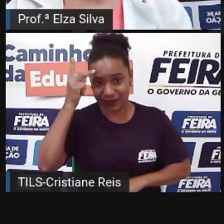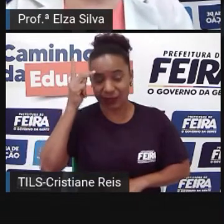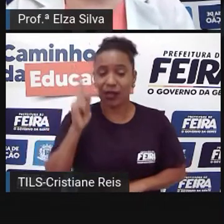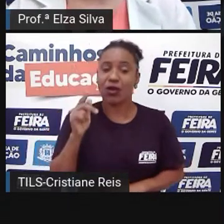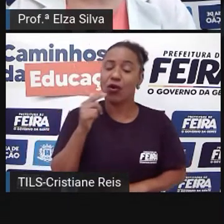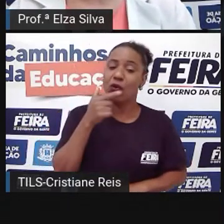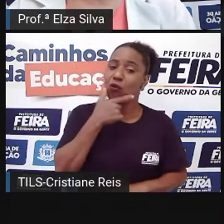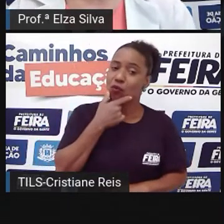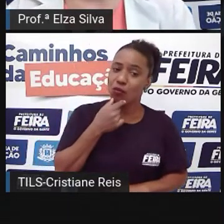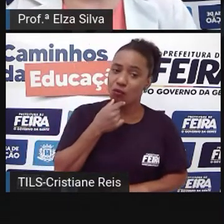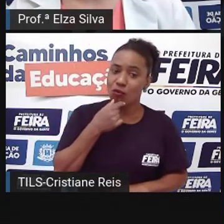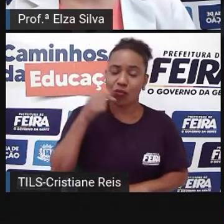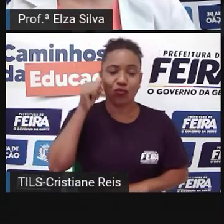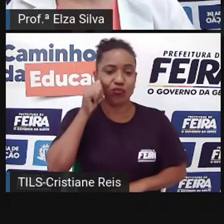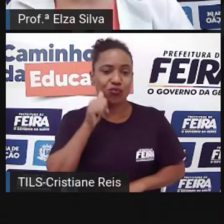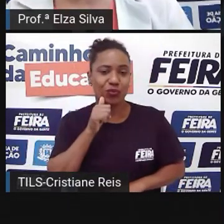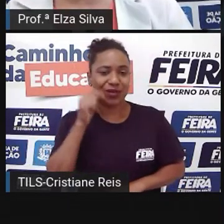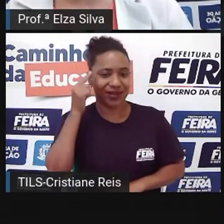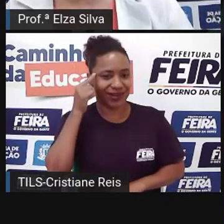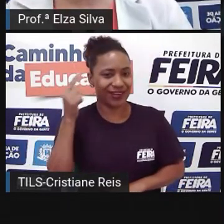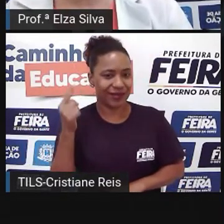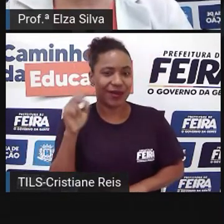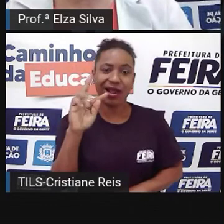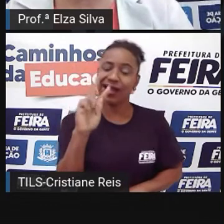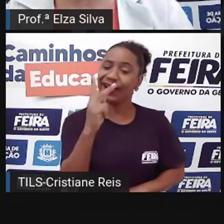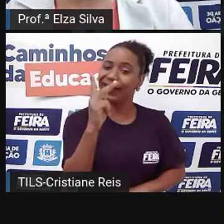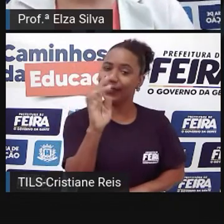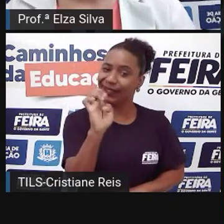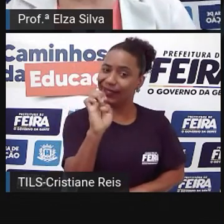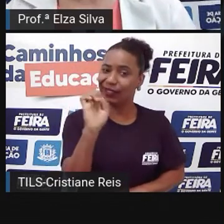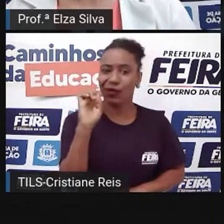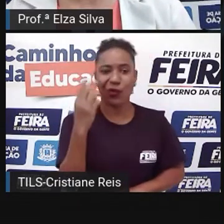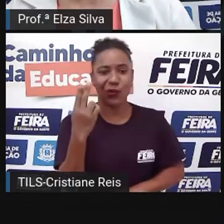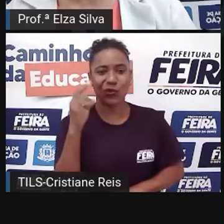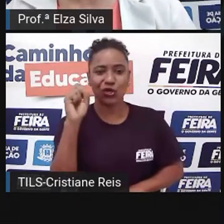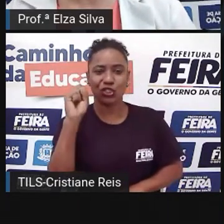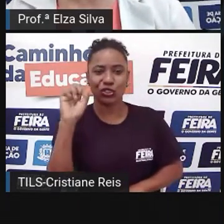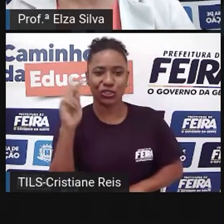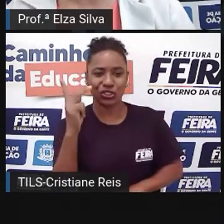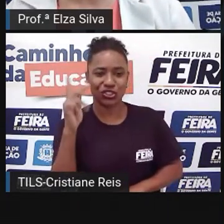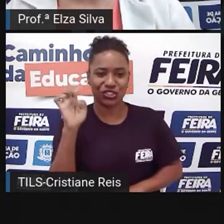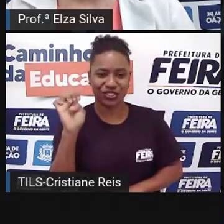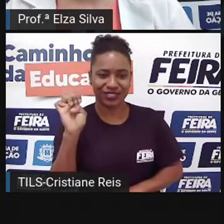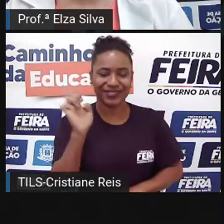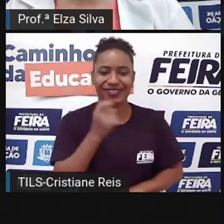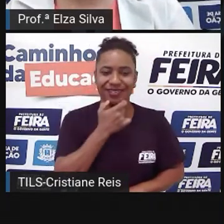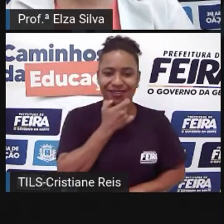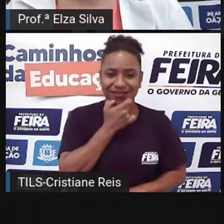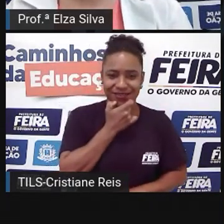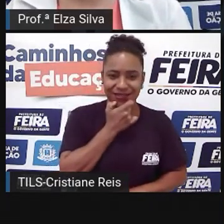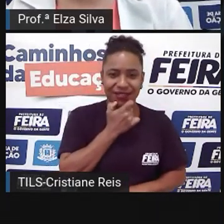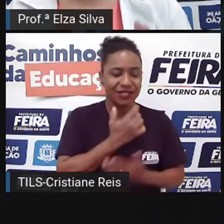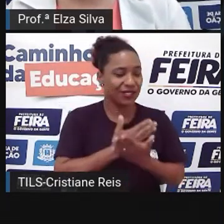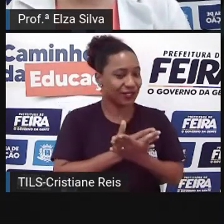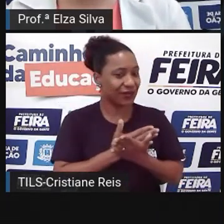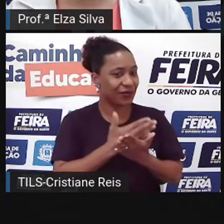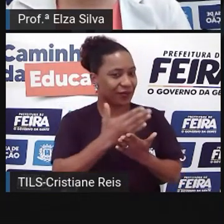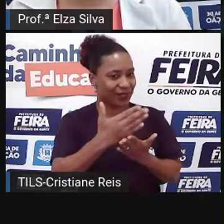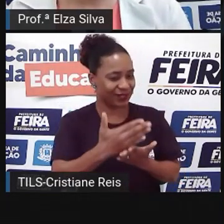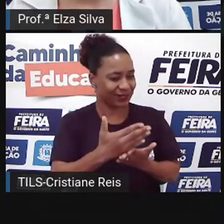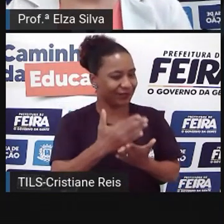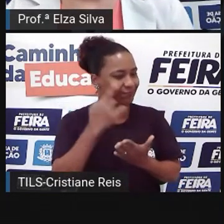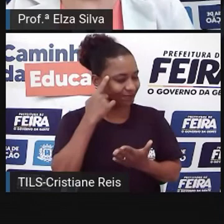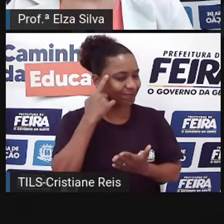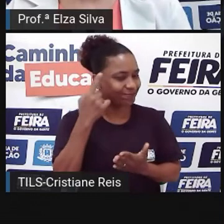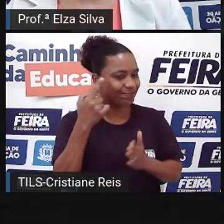ela Em inglês He or she Ok, students? Então eu já comecei aqui Um texto para vocês terem uma ideia